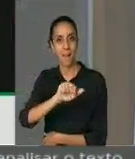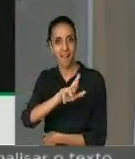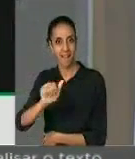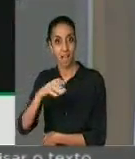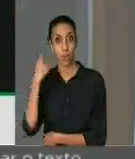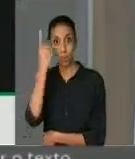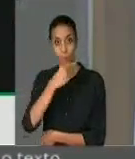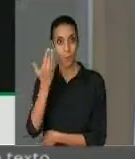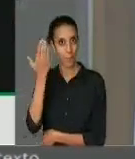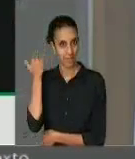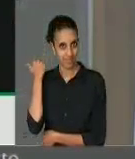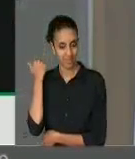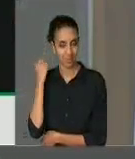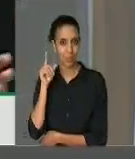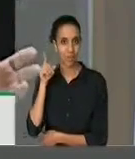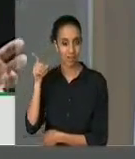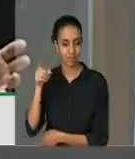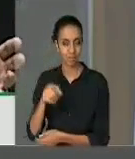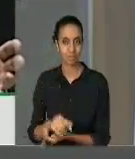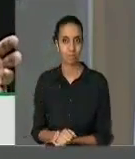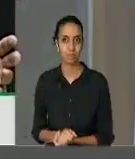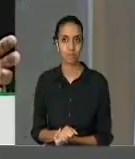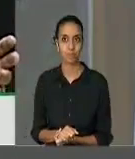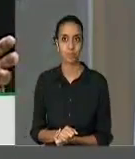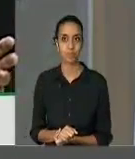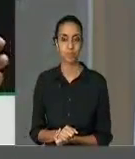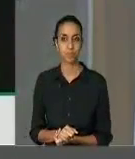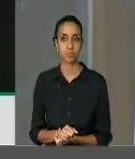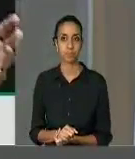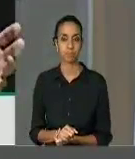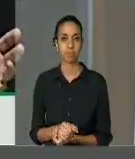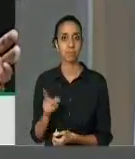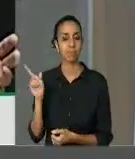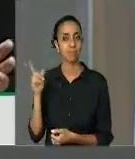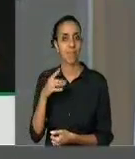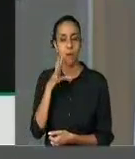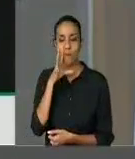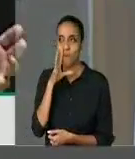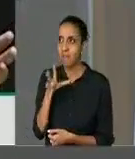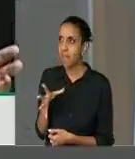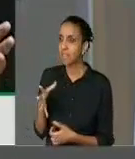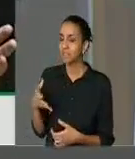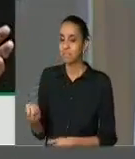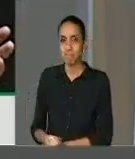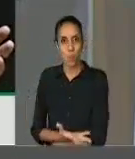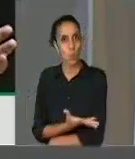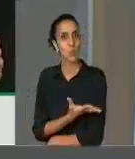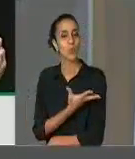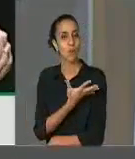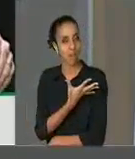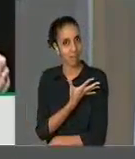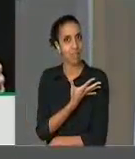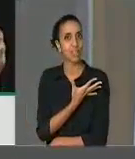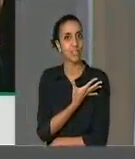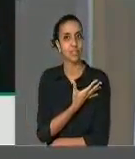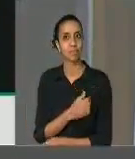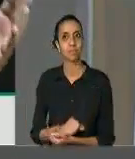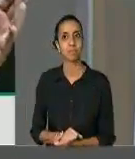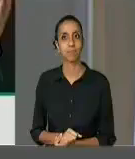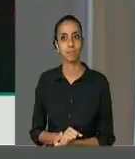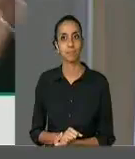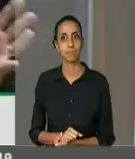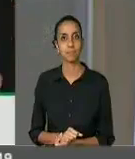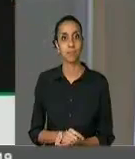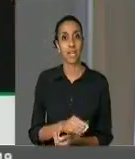passado. Foi realmente algo vibrante, emocionante, reuniu mais de